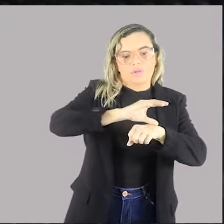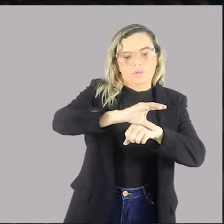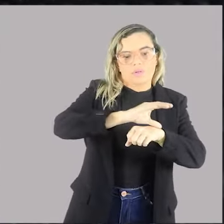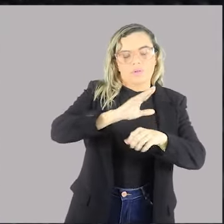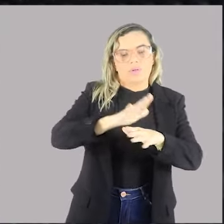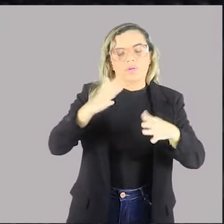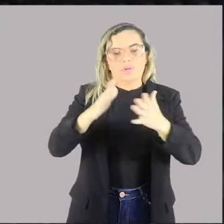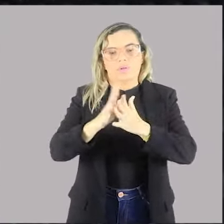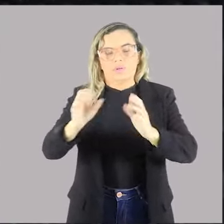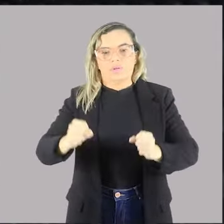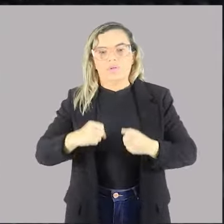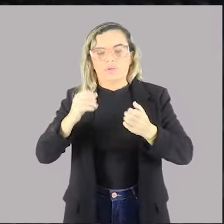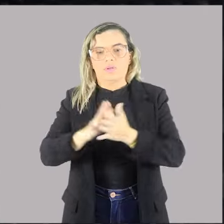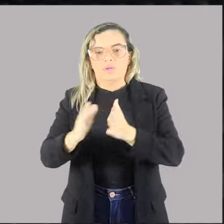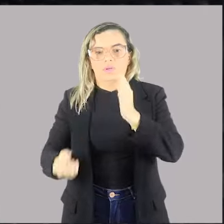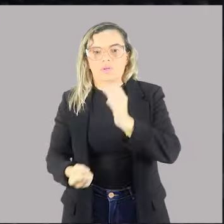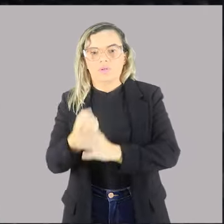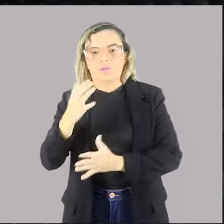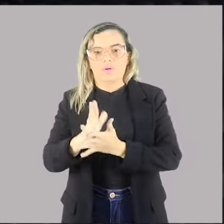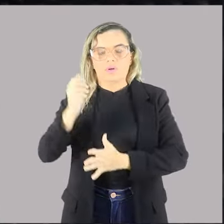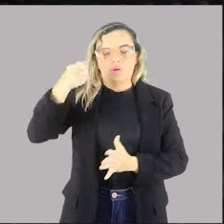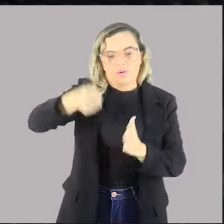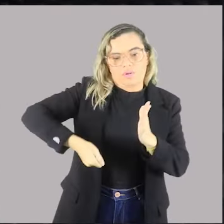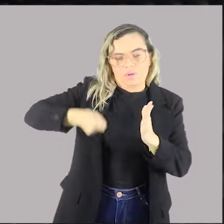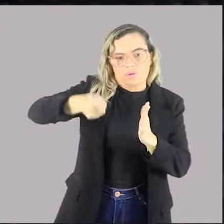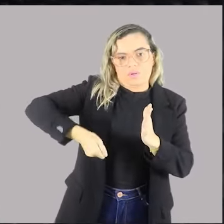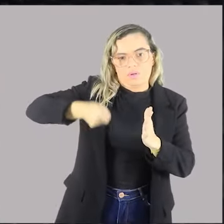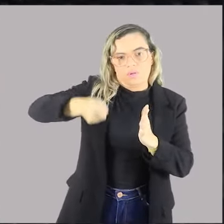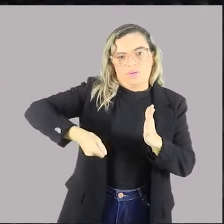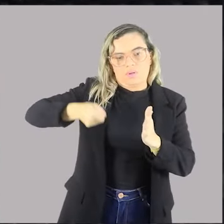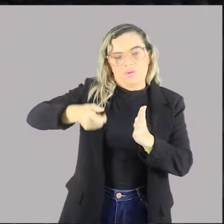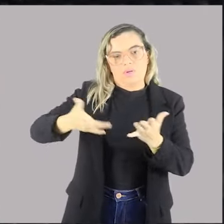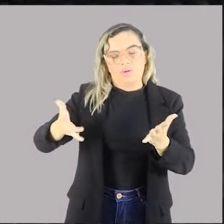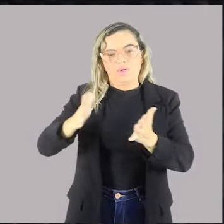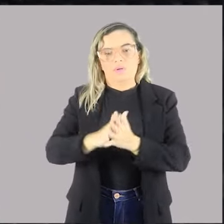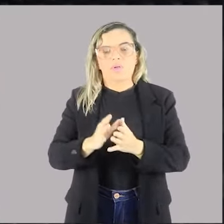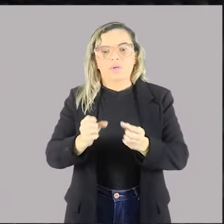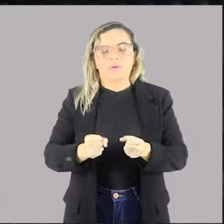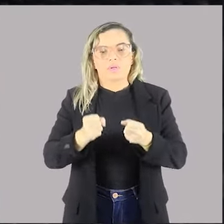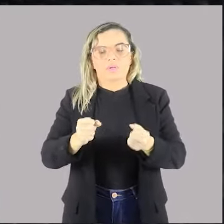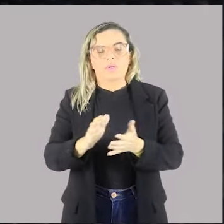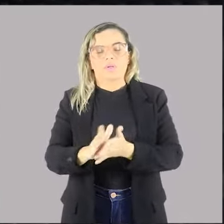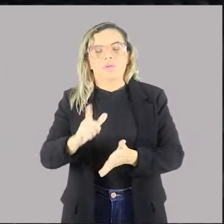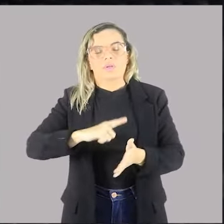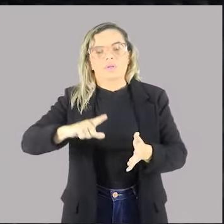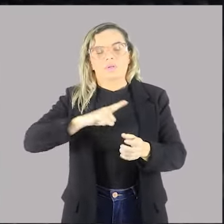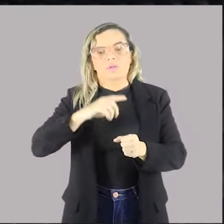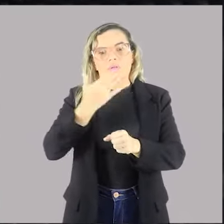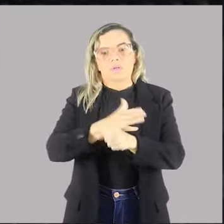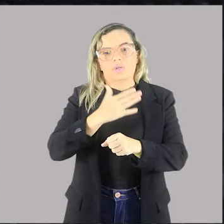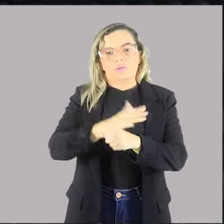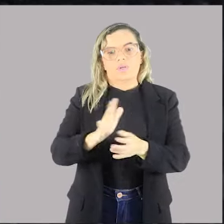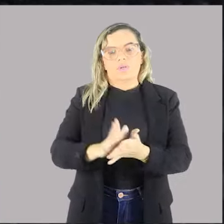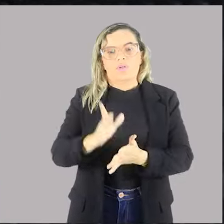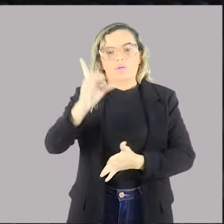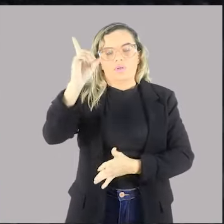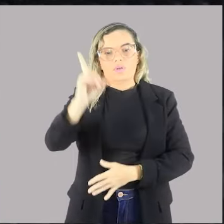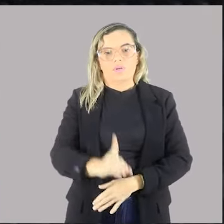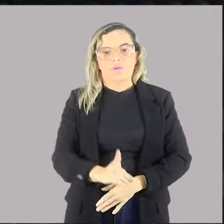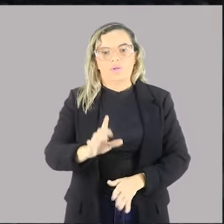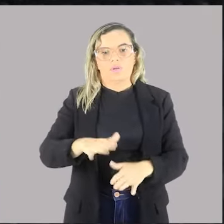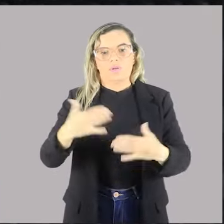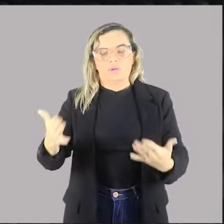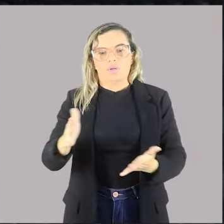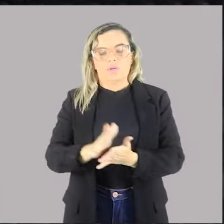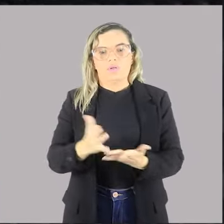estrito, ela pode criar obrigações, deveres, nesse sentido também pode criar direitos ou delimitar